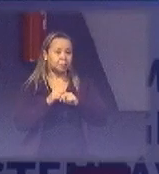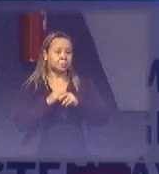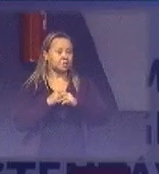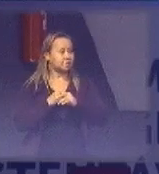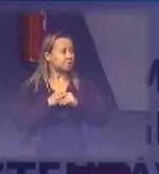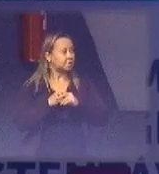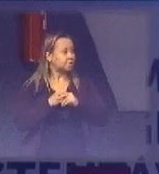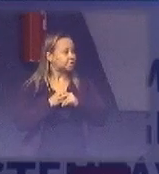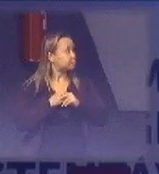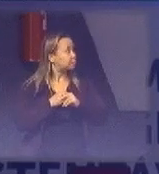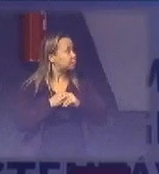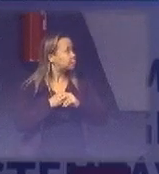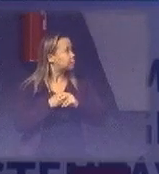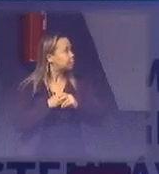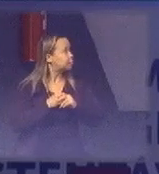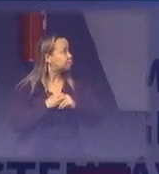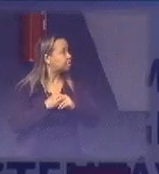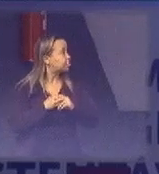Explore, por favor.